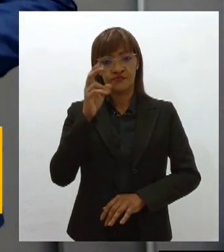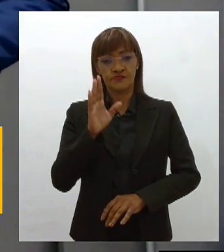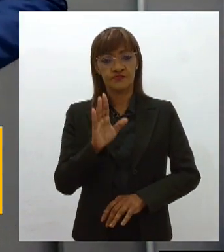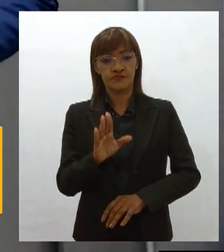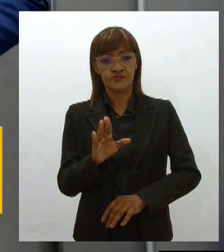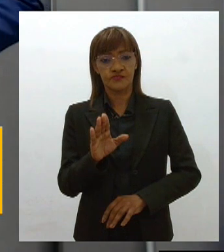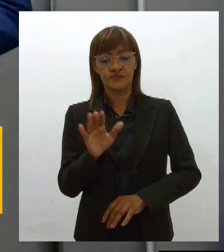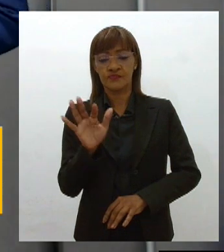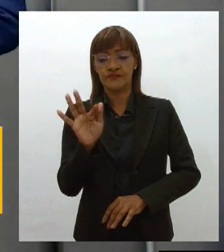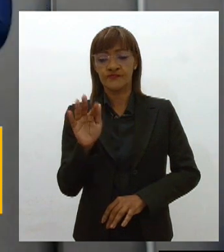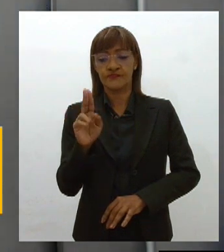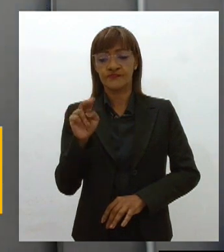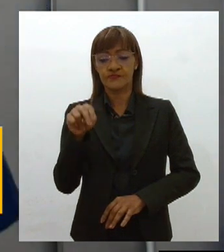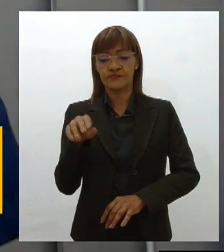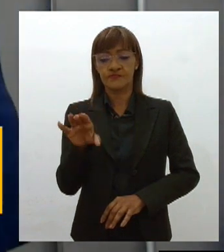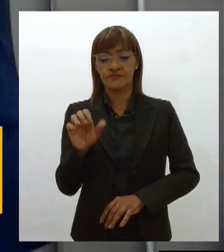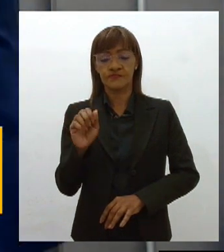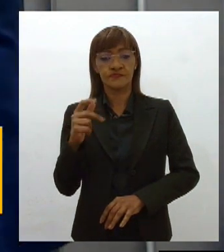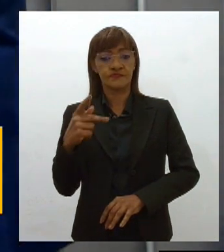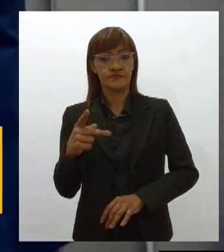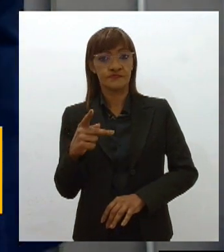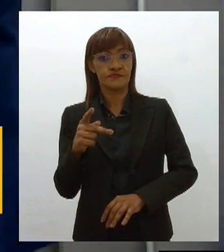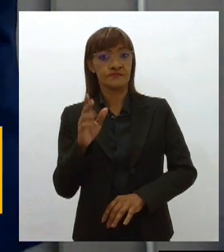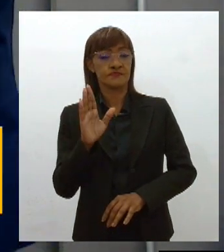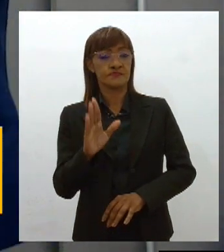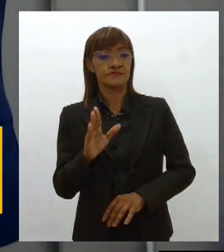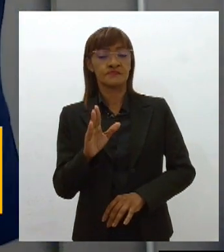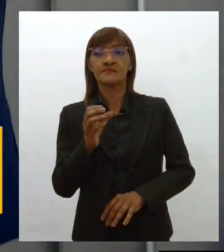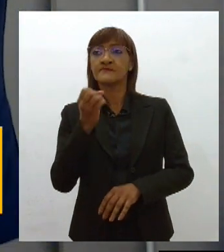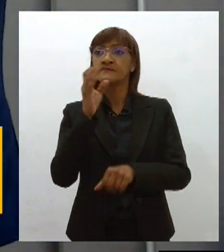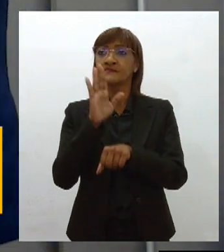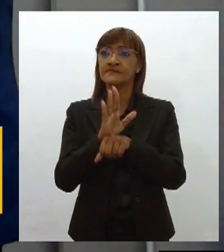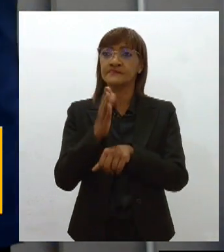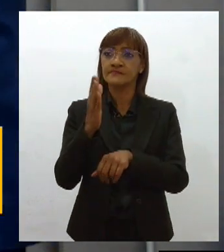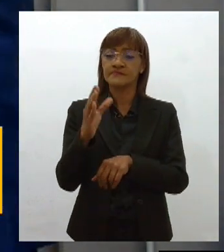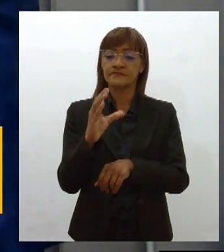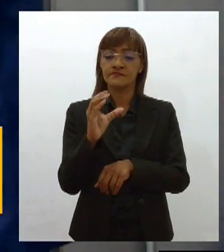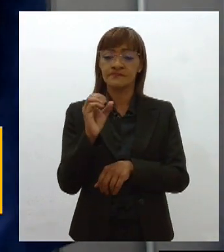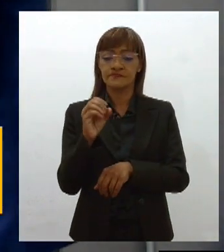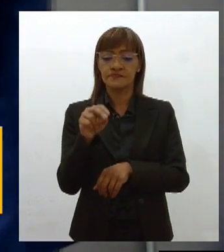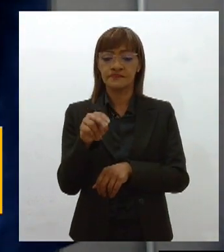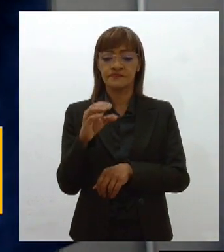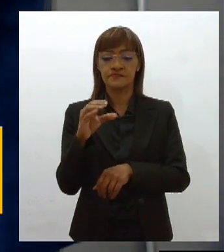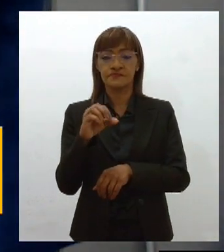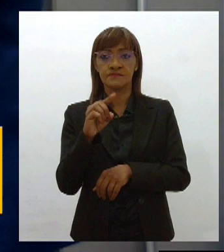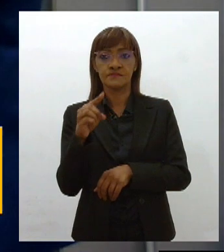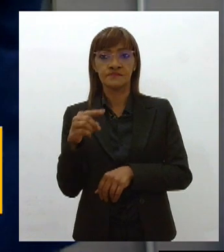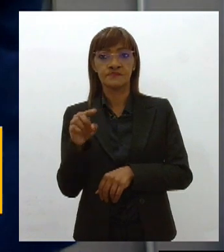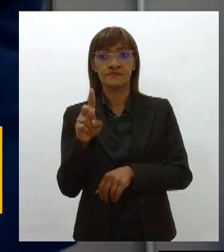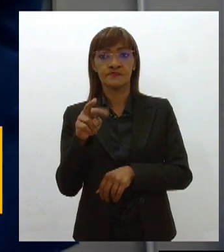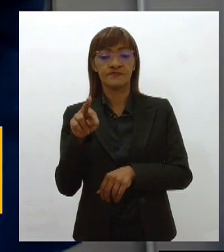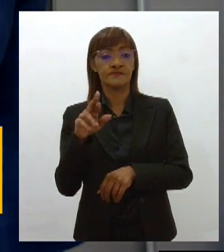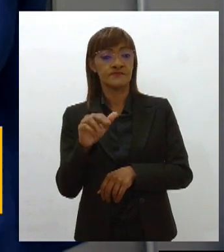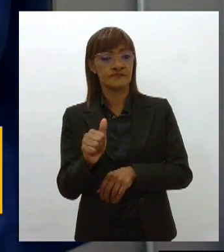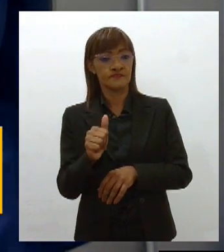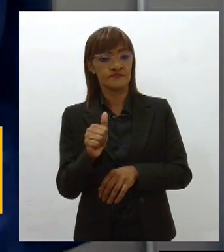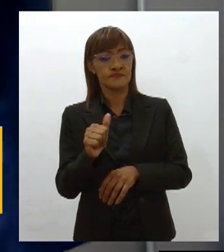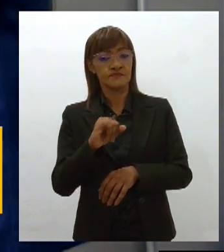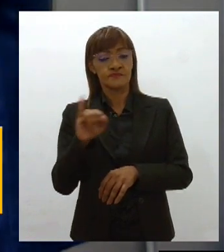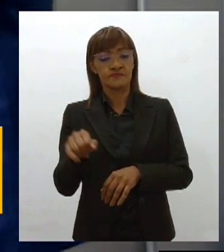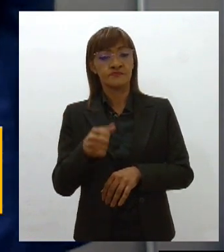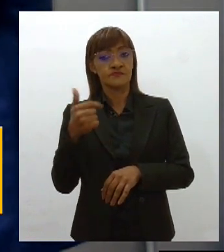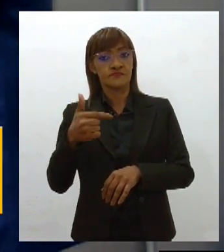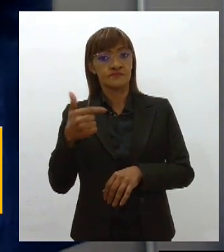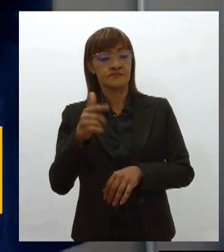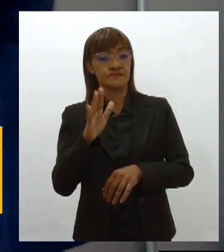FUNCAP, Conceição Vieira. Boa tarde, Conceição. Seja muito bem-vinda ao JA 2ª edição para falar de dois grandes projetos